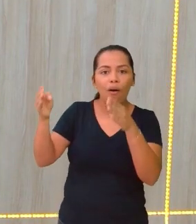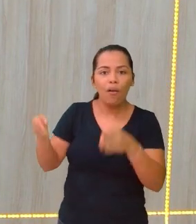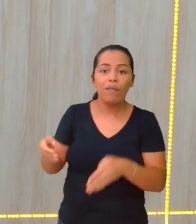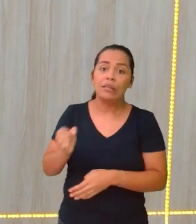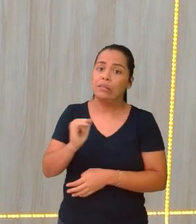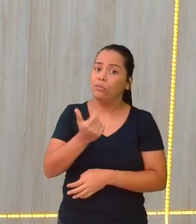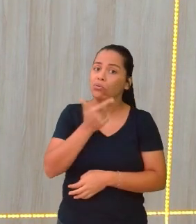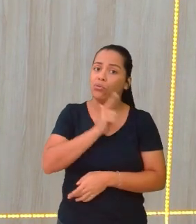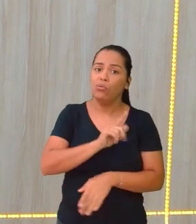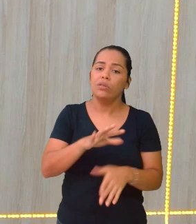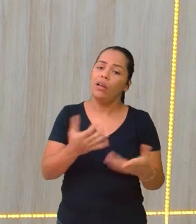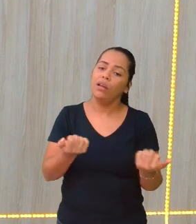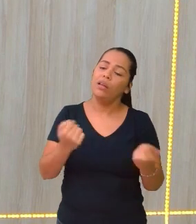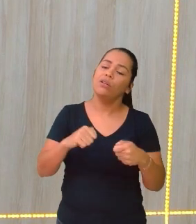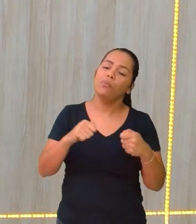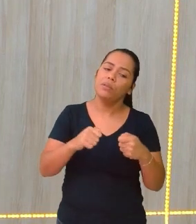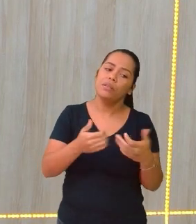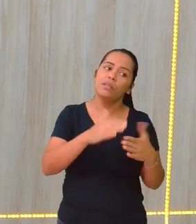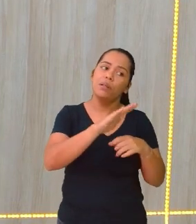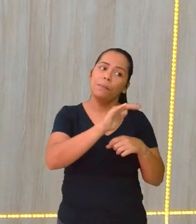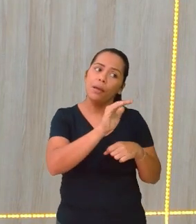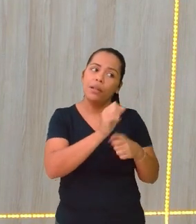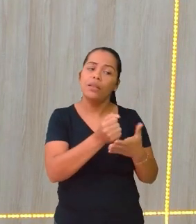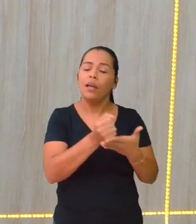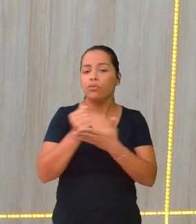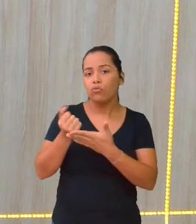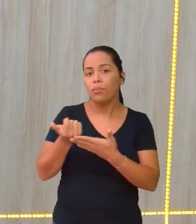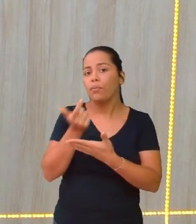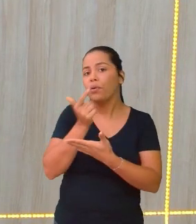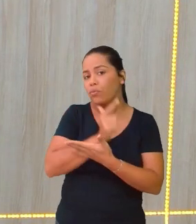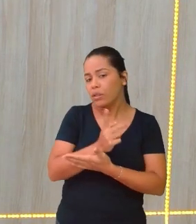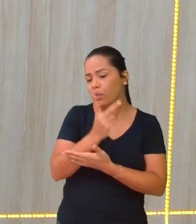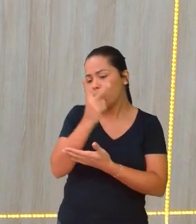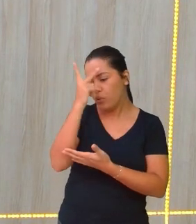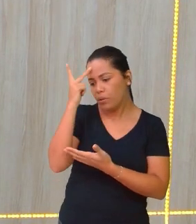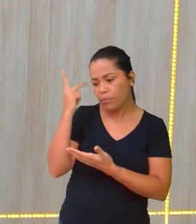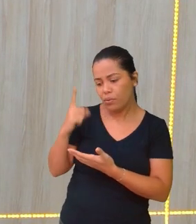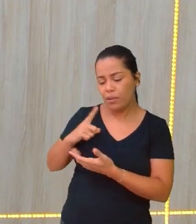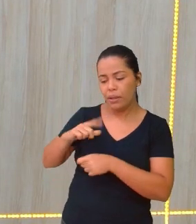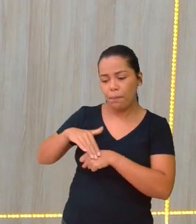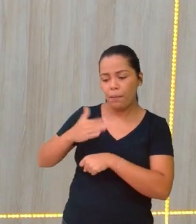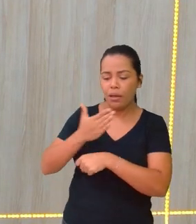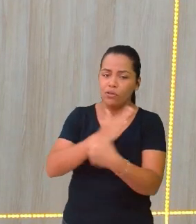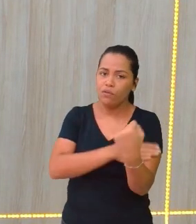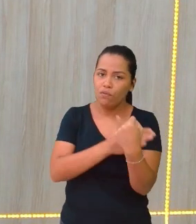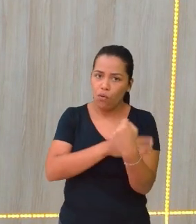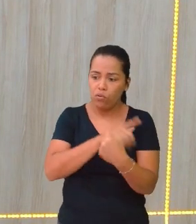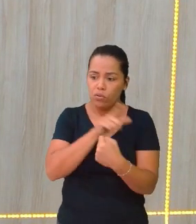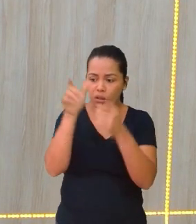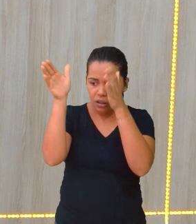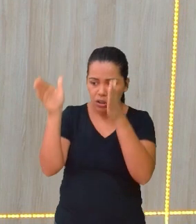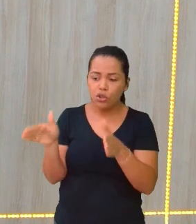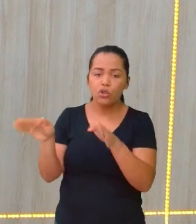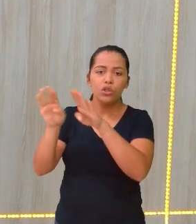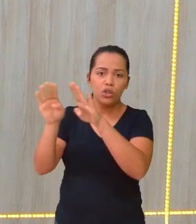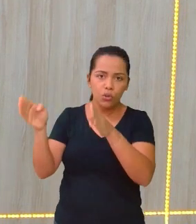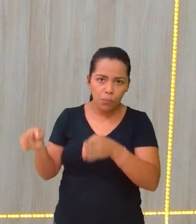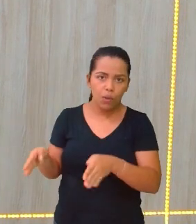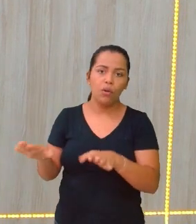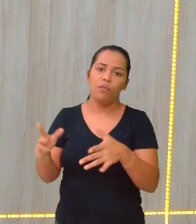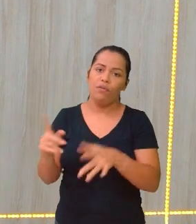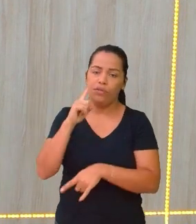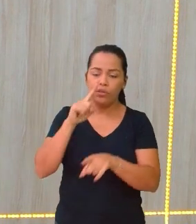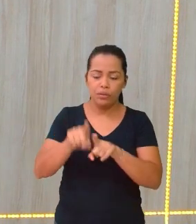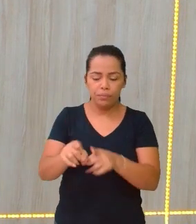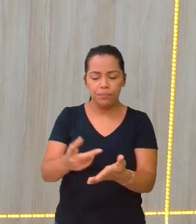ajuda para aumentar essa força e assim esse móvel poder ser deslocado. Vejam também que é algo que acontece no